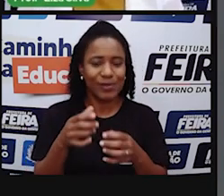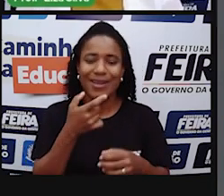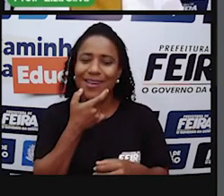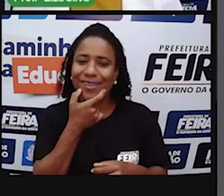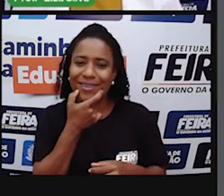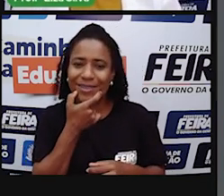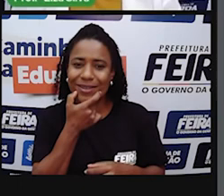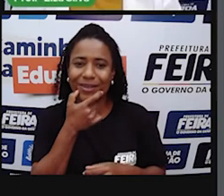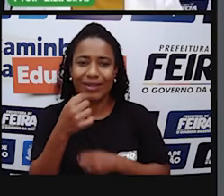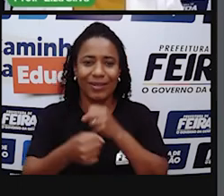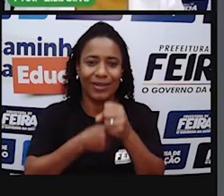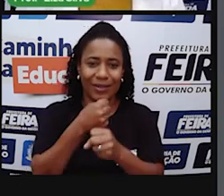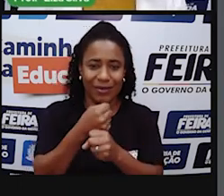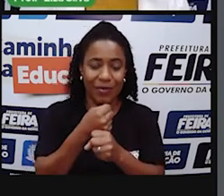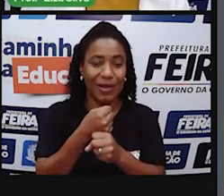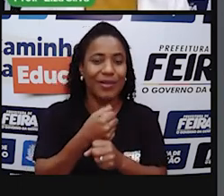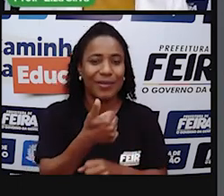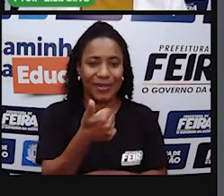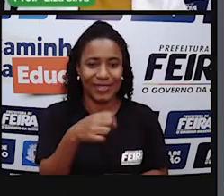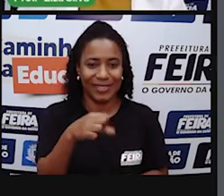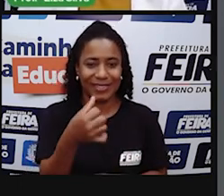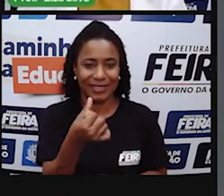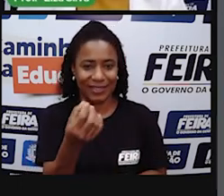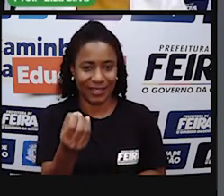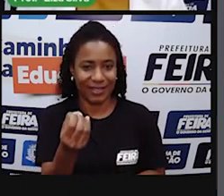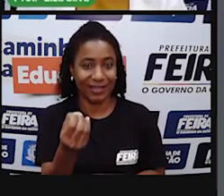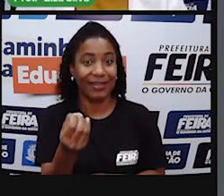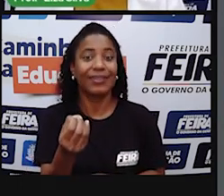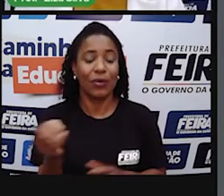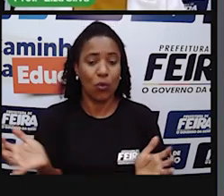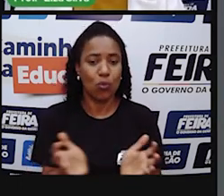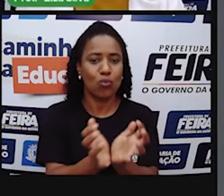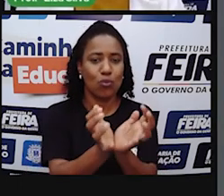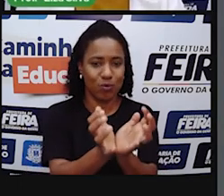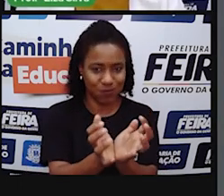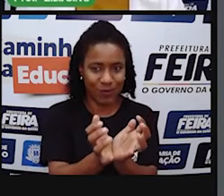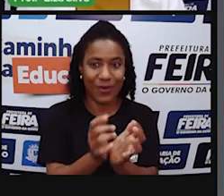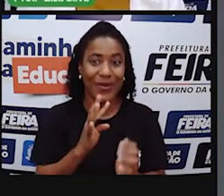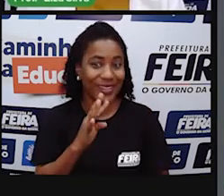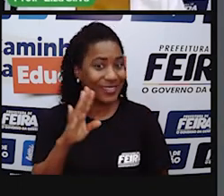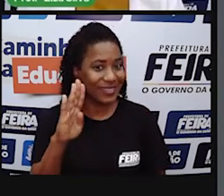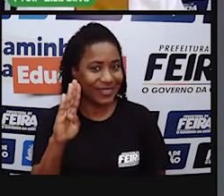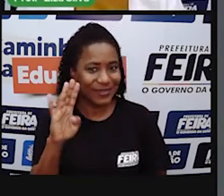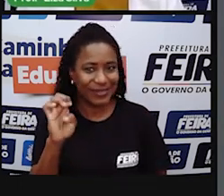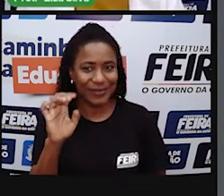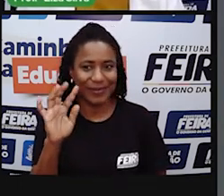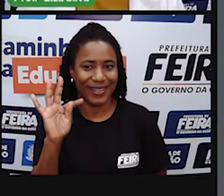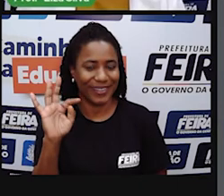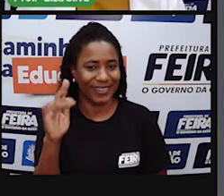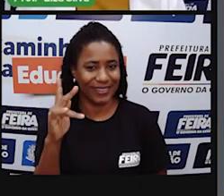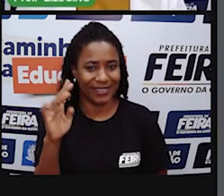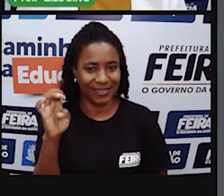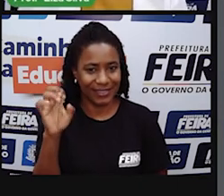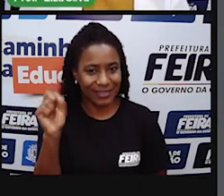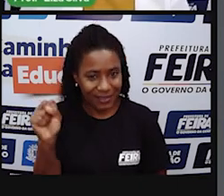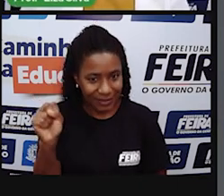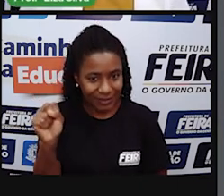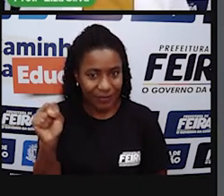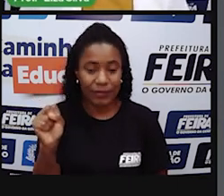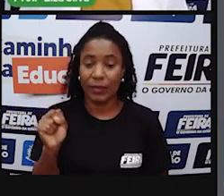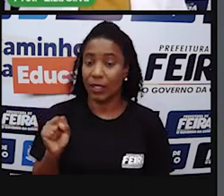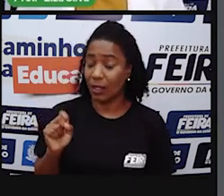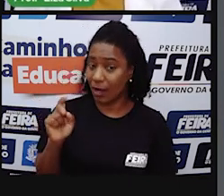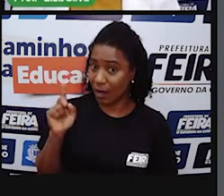inglesa Formada Na década de 60 Que vocês já devem Ter ouvido falar The Beatles Eles